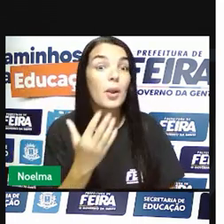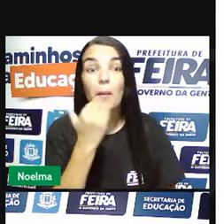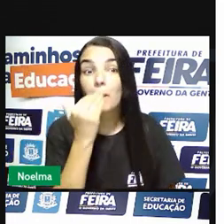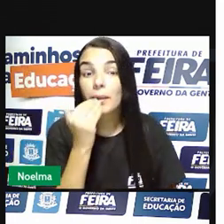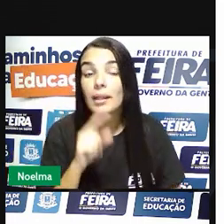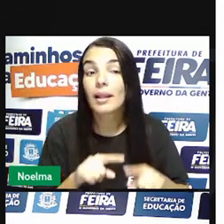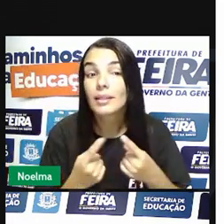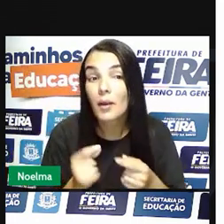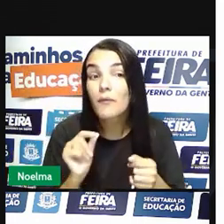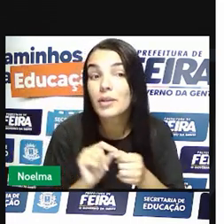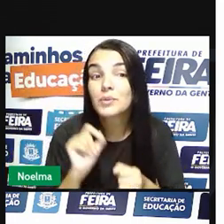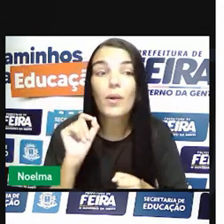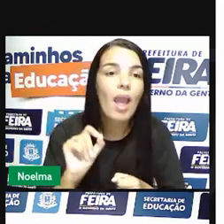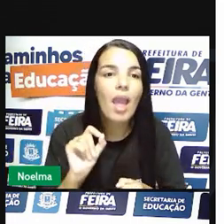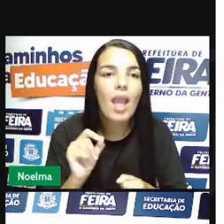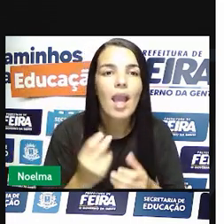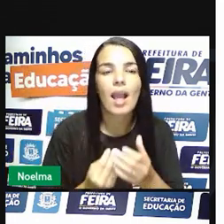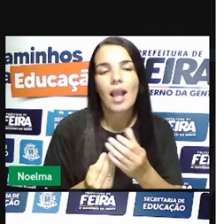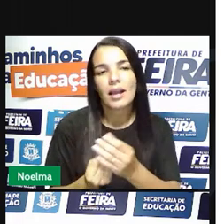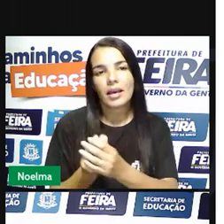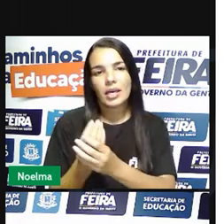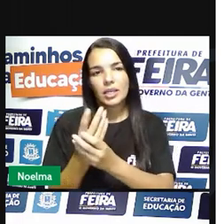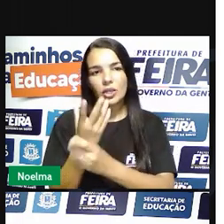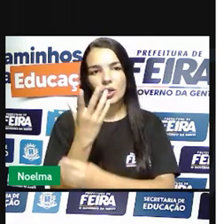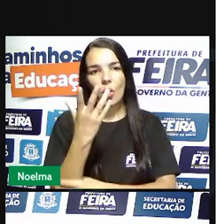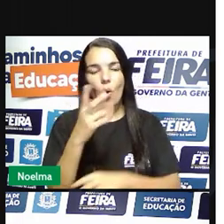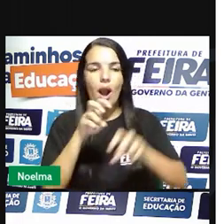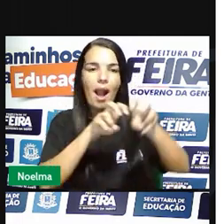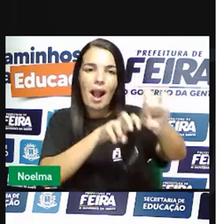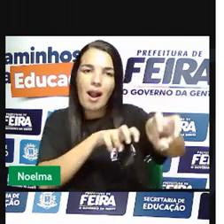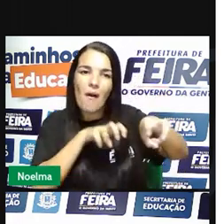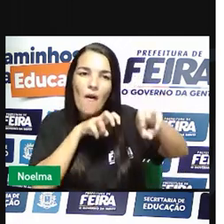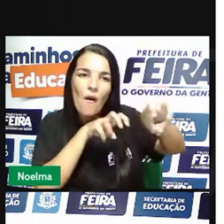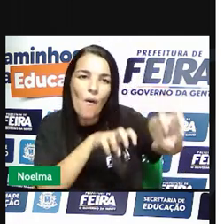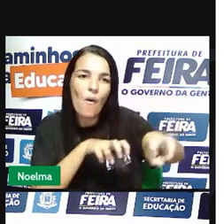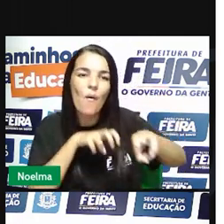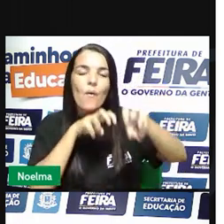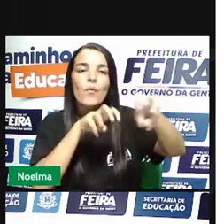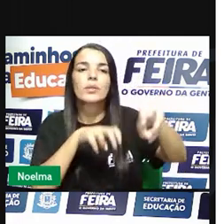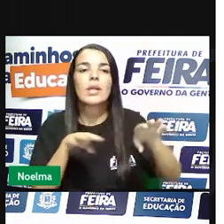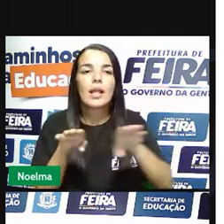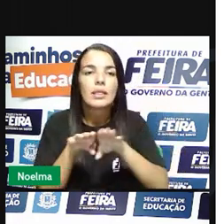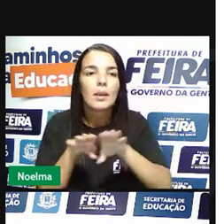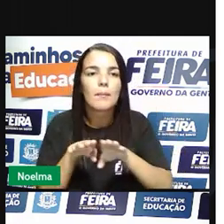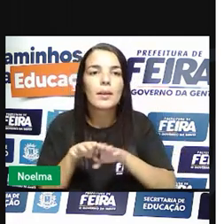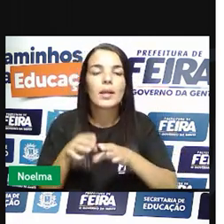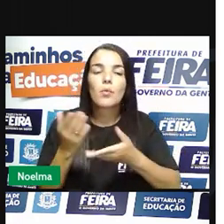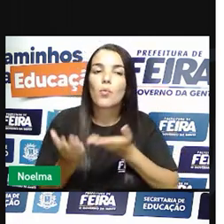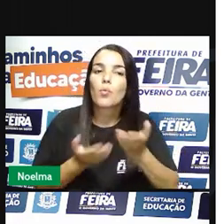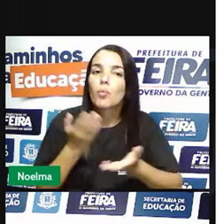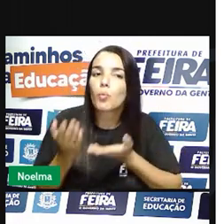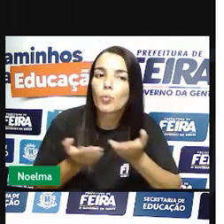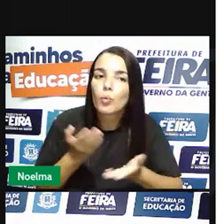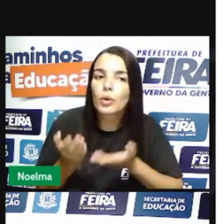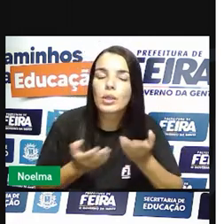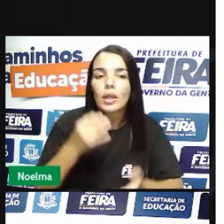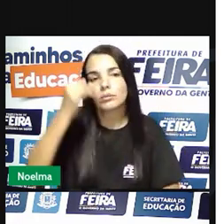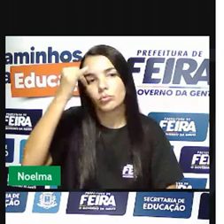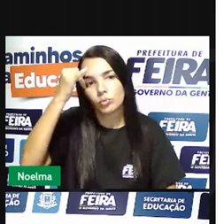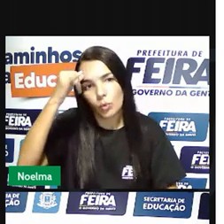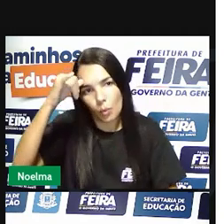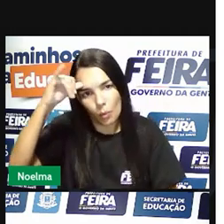mais à costa foram para o interior do Brasil, né? Que aí a gente fala de interiorização do Brasil, justamente